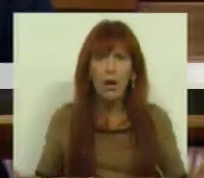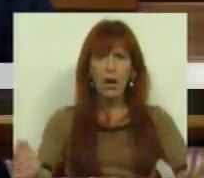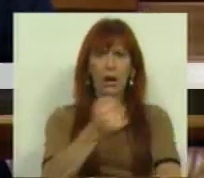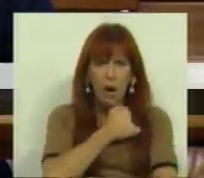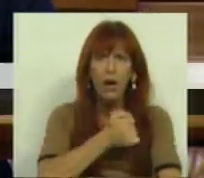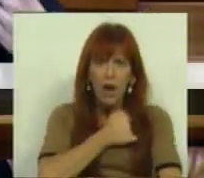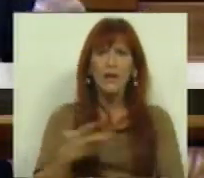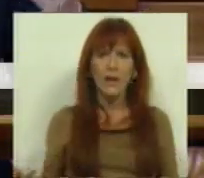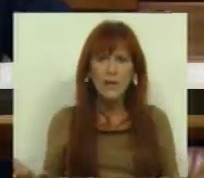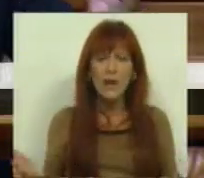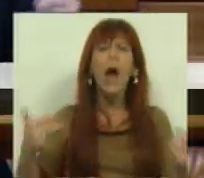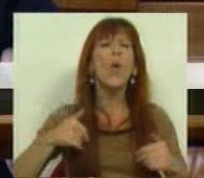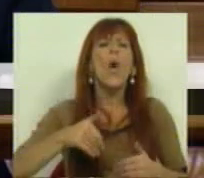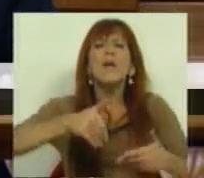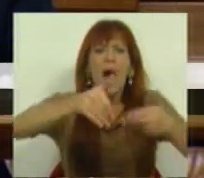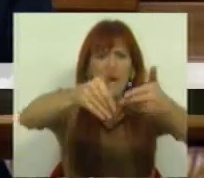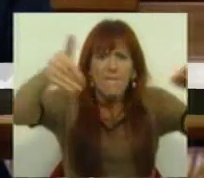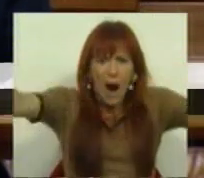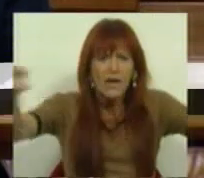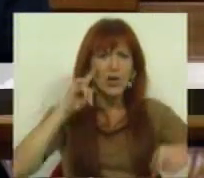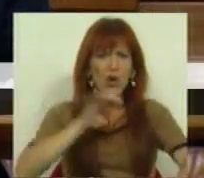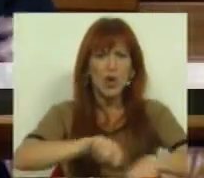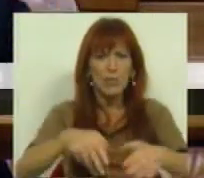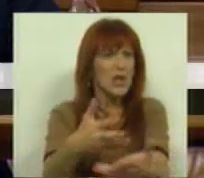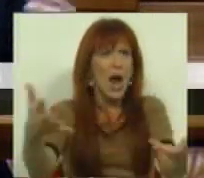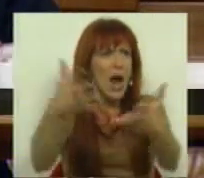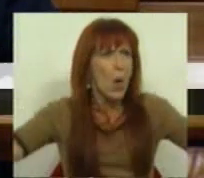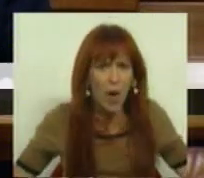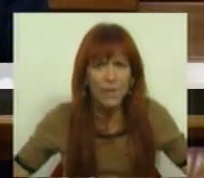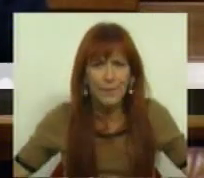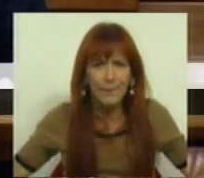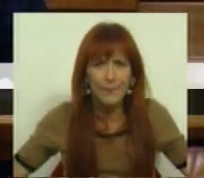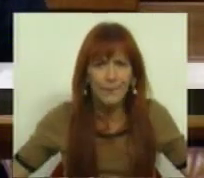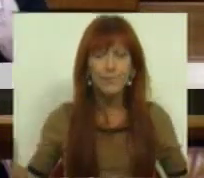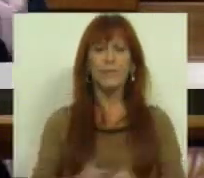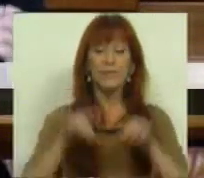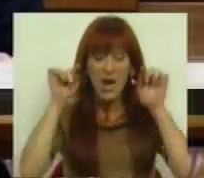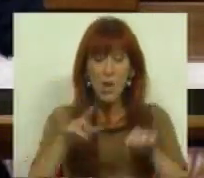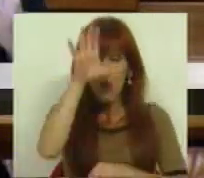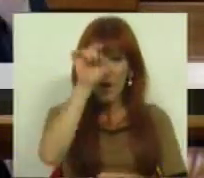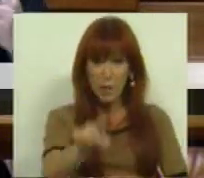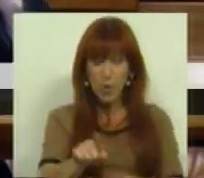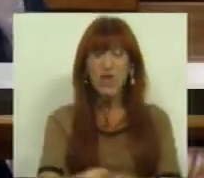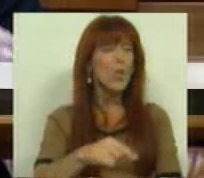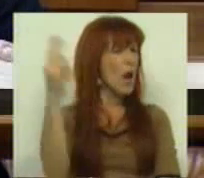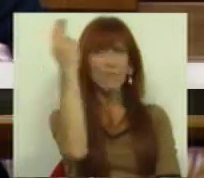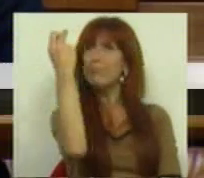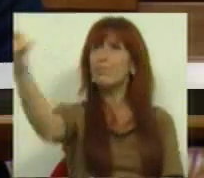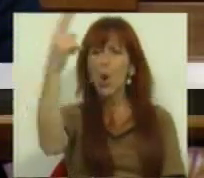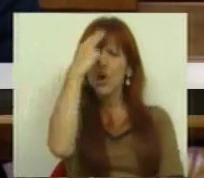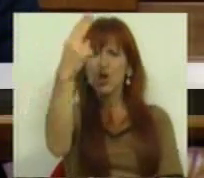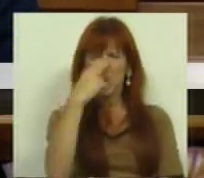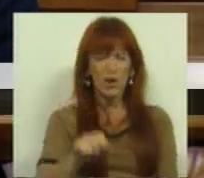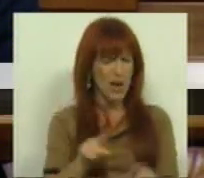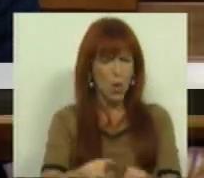a habitação. Onde vamos chegar, senhoras e senhores deputados, onde vamos chegar? Este governo ficará para a história